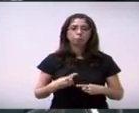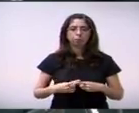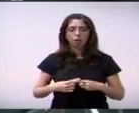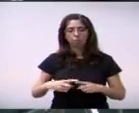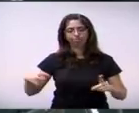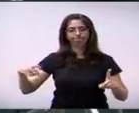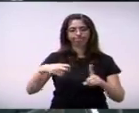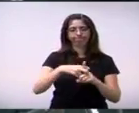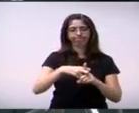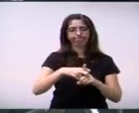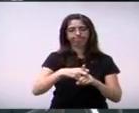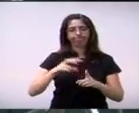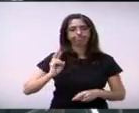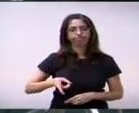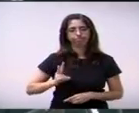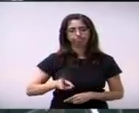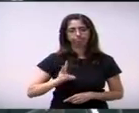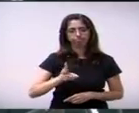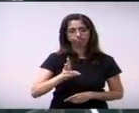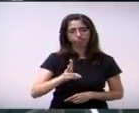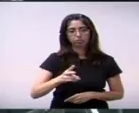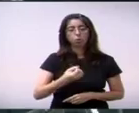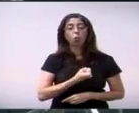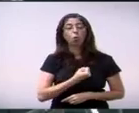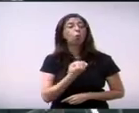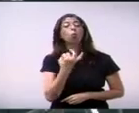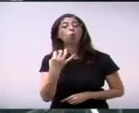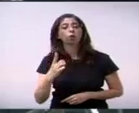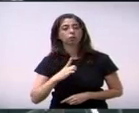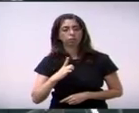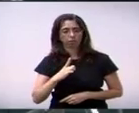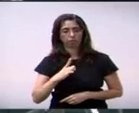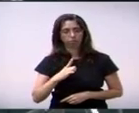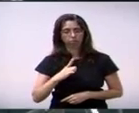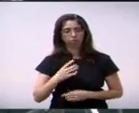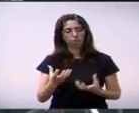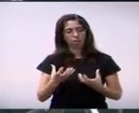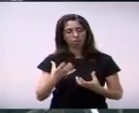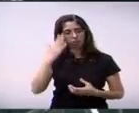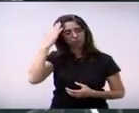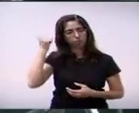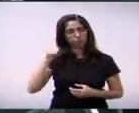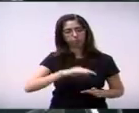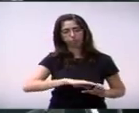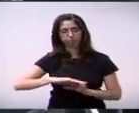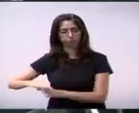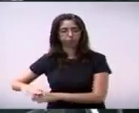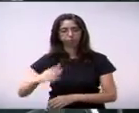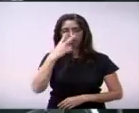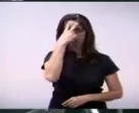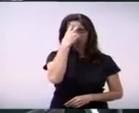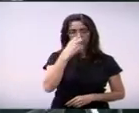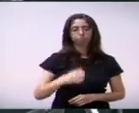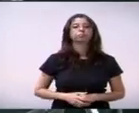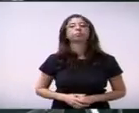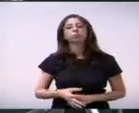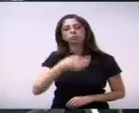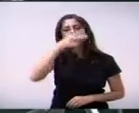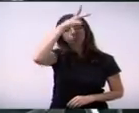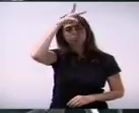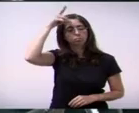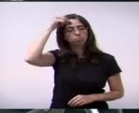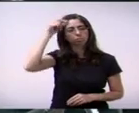acidentes. 223 do vereador Fábio Valadão propõe ao executivo o estudo